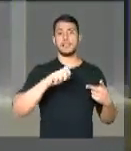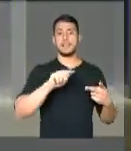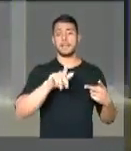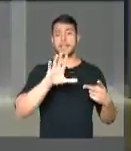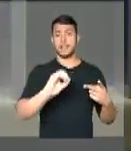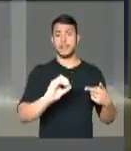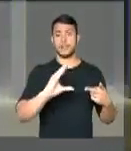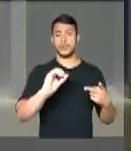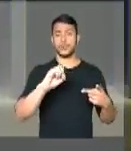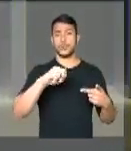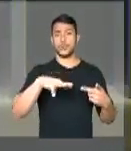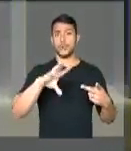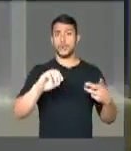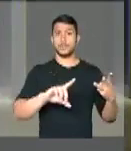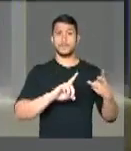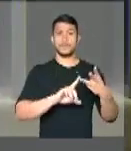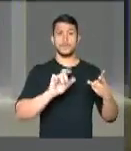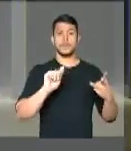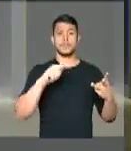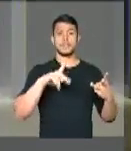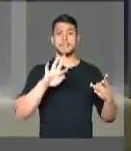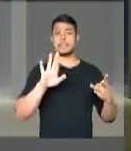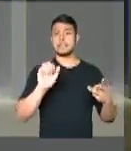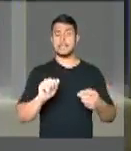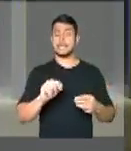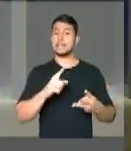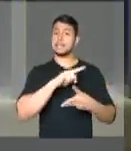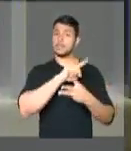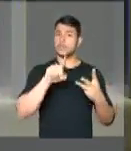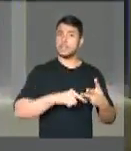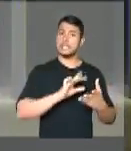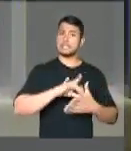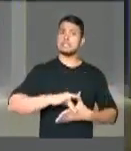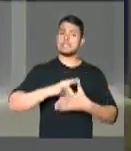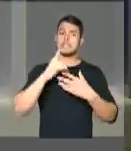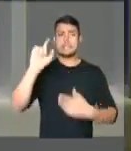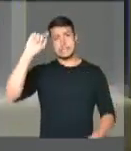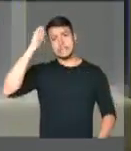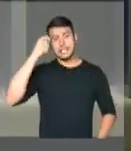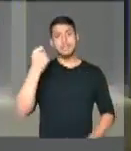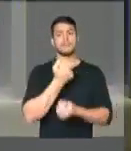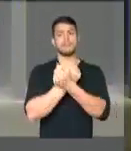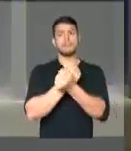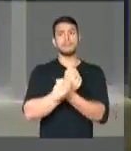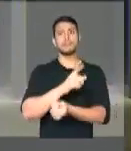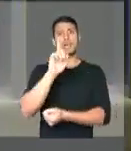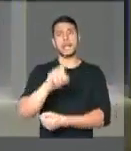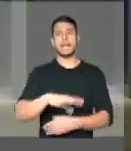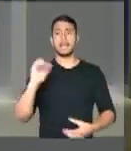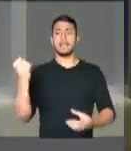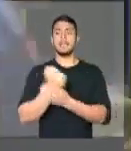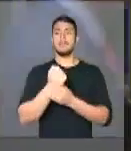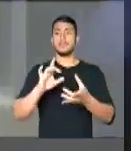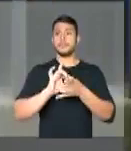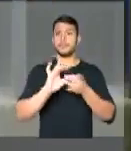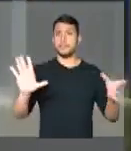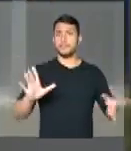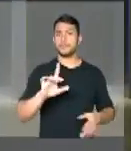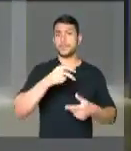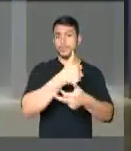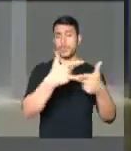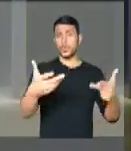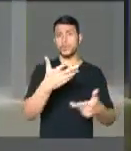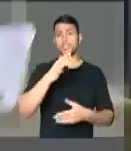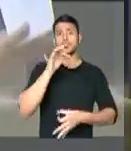enfrentar os grilhões para garantir liberdade. Um bem jurídico fundamental para